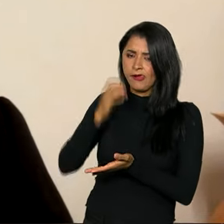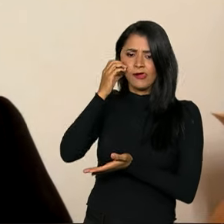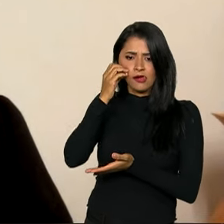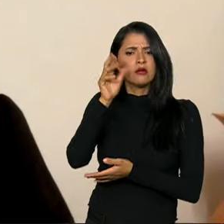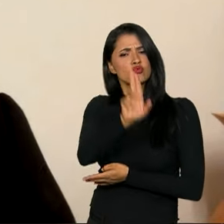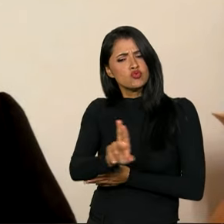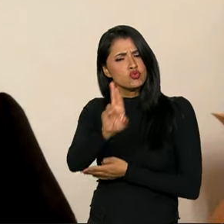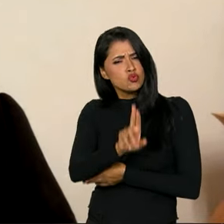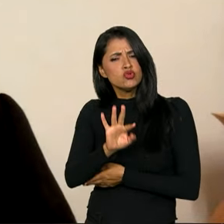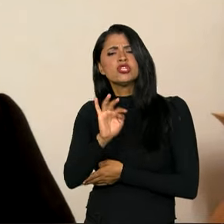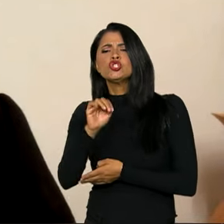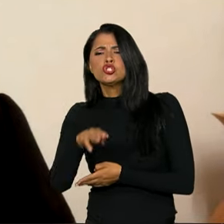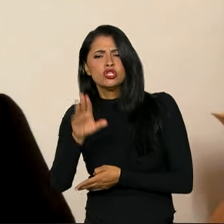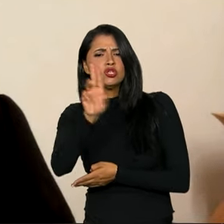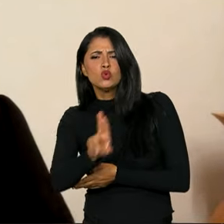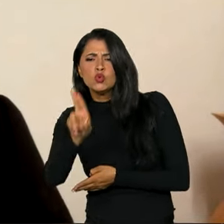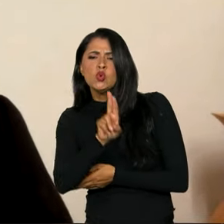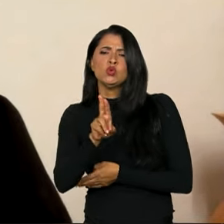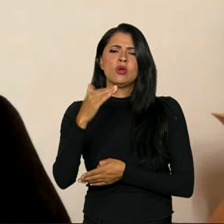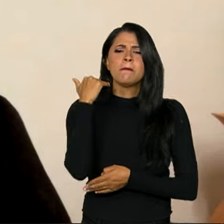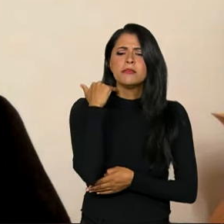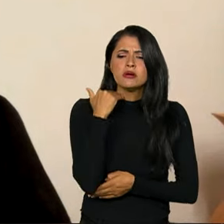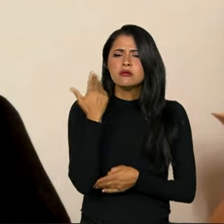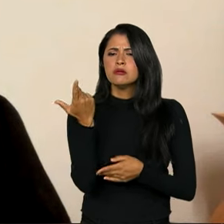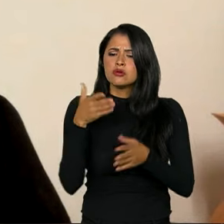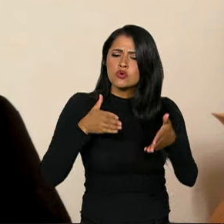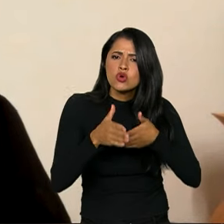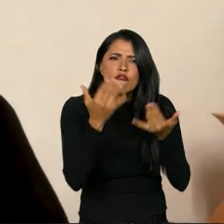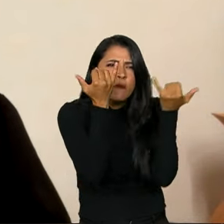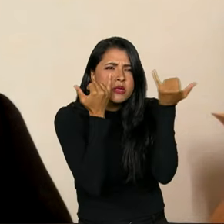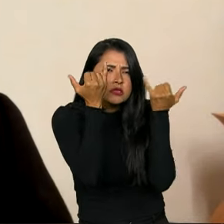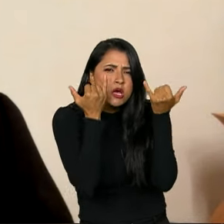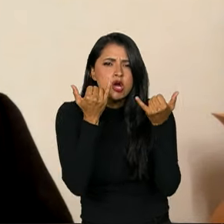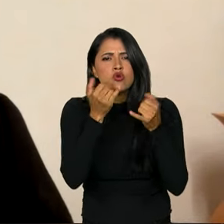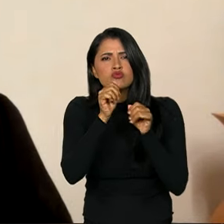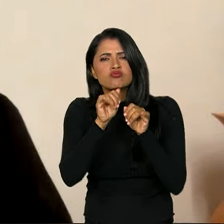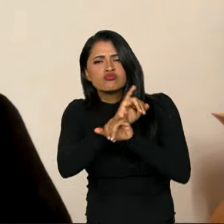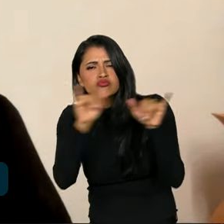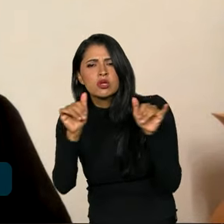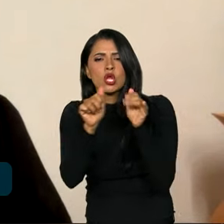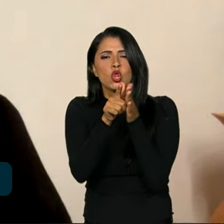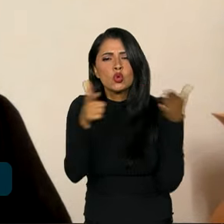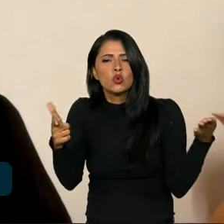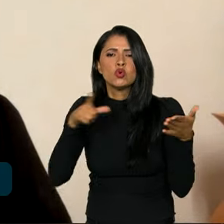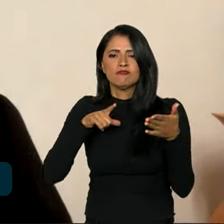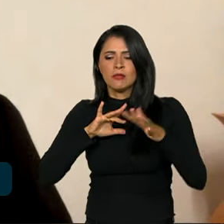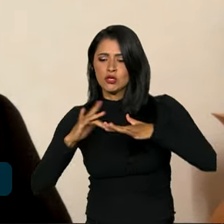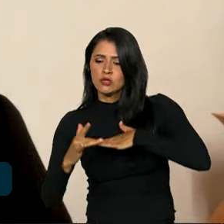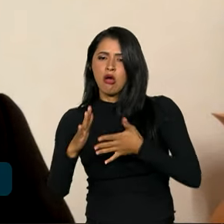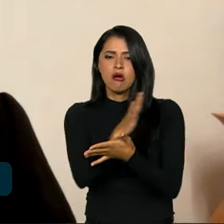bancos, acessar notícias, algumas redes sociais.